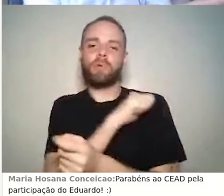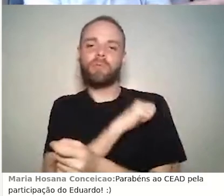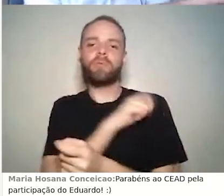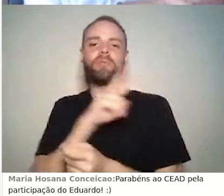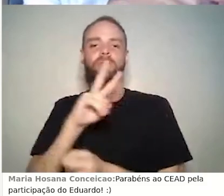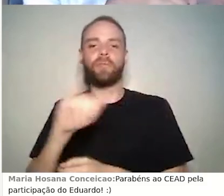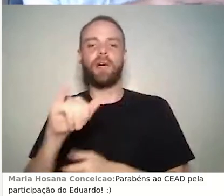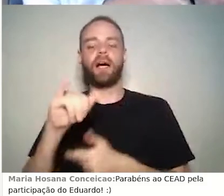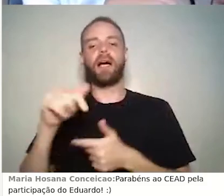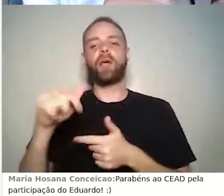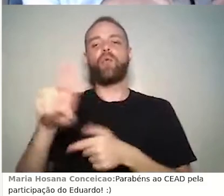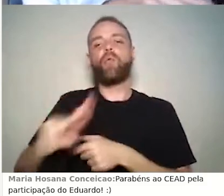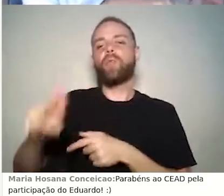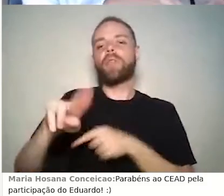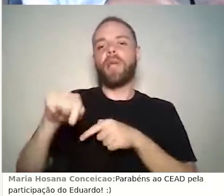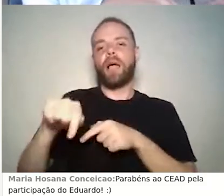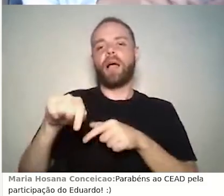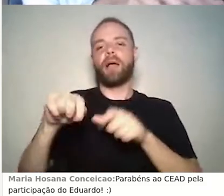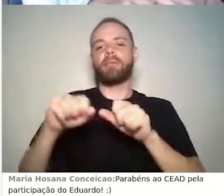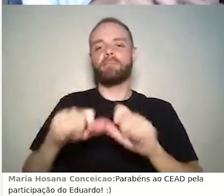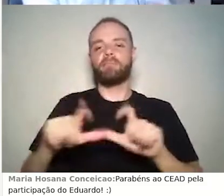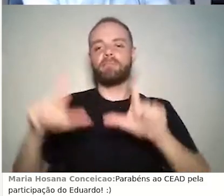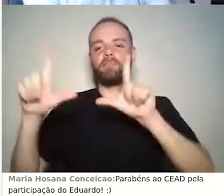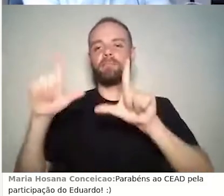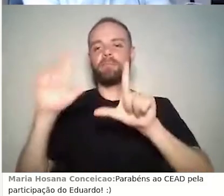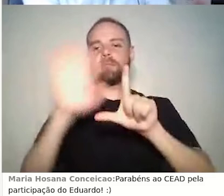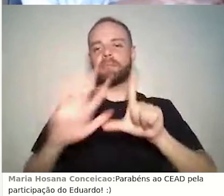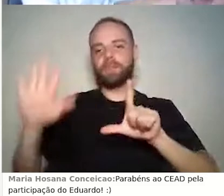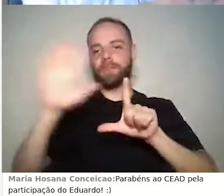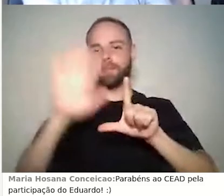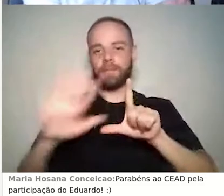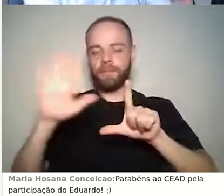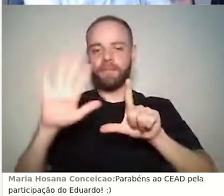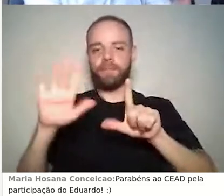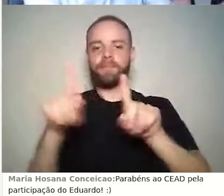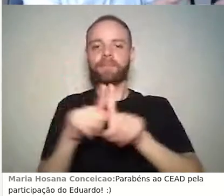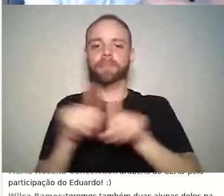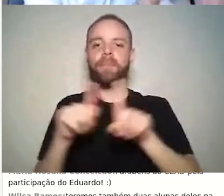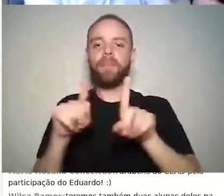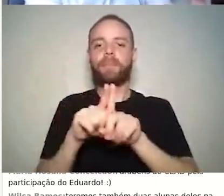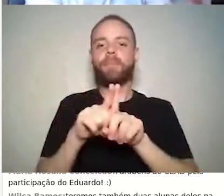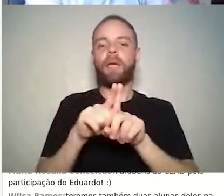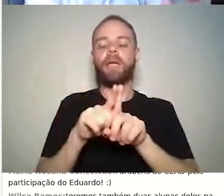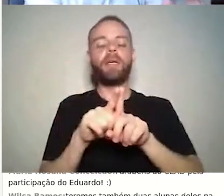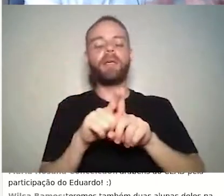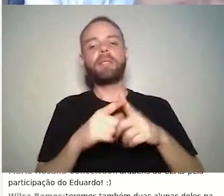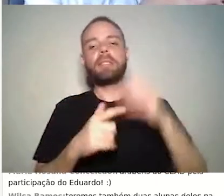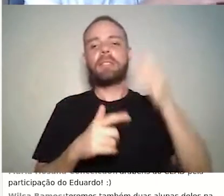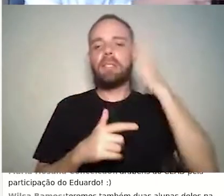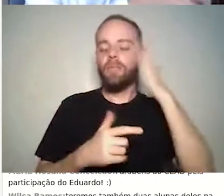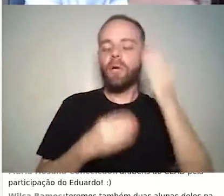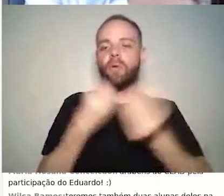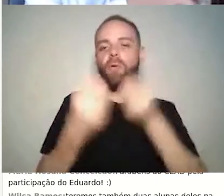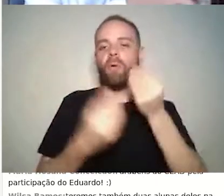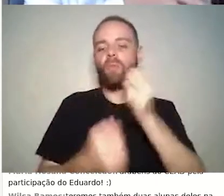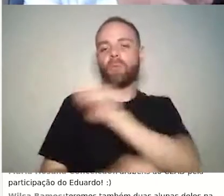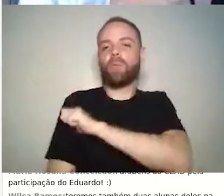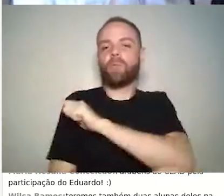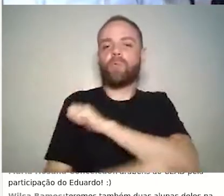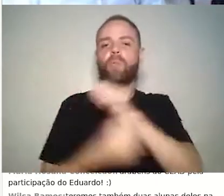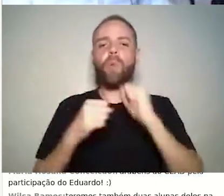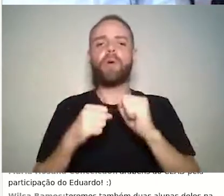interagir com os alunos para tentar modificar e permitir que ele melhore o rendimento ou o aproveitamento da disciplina.